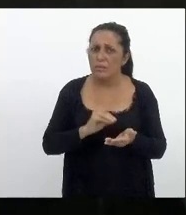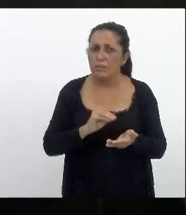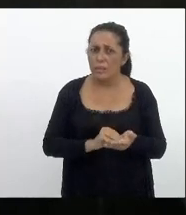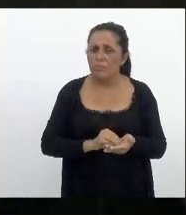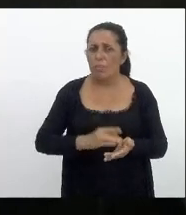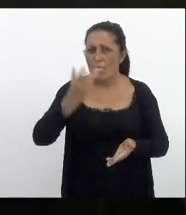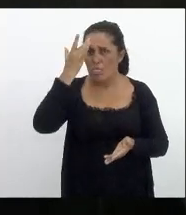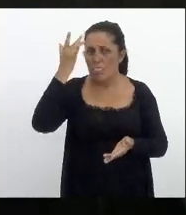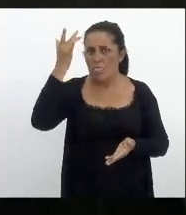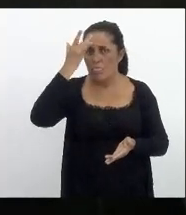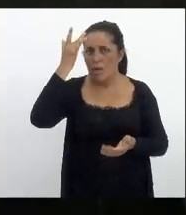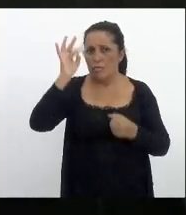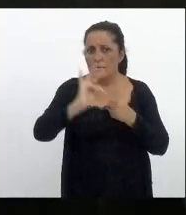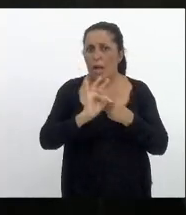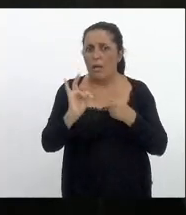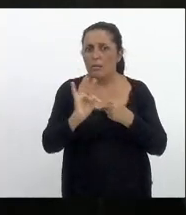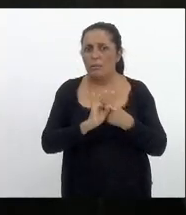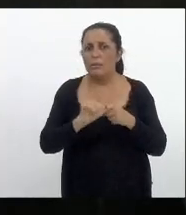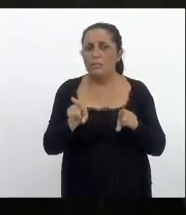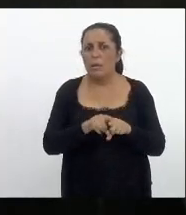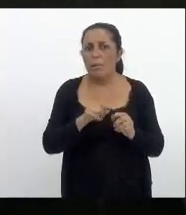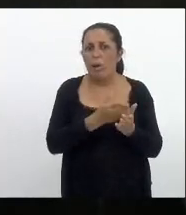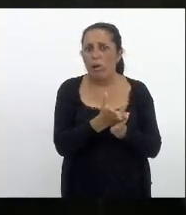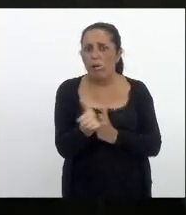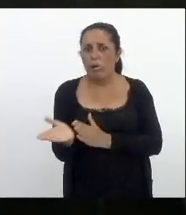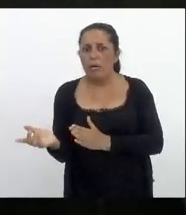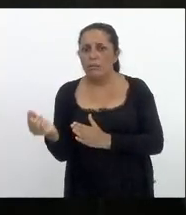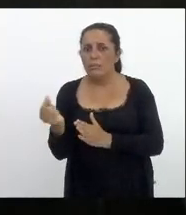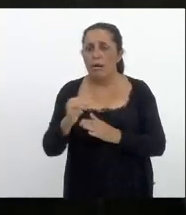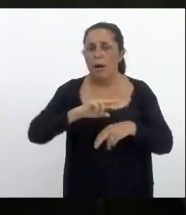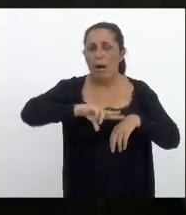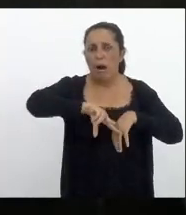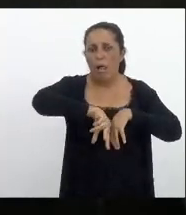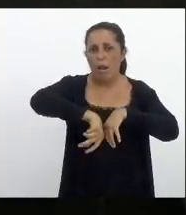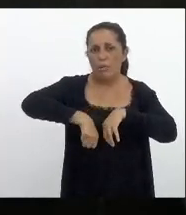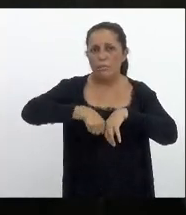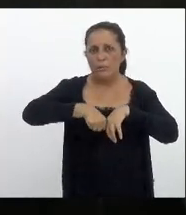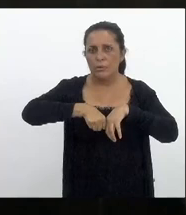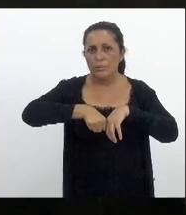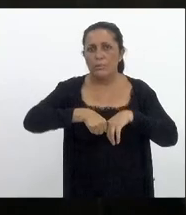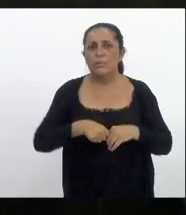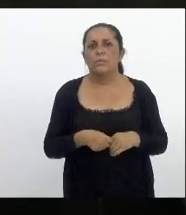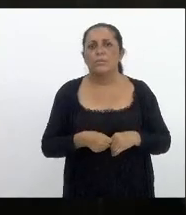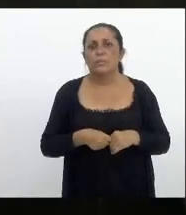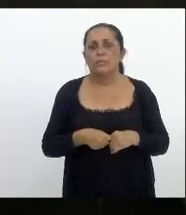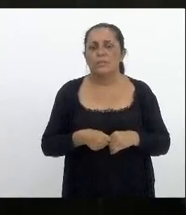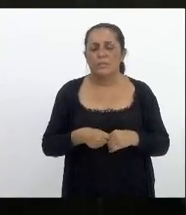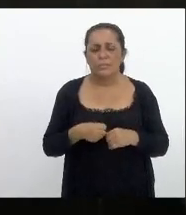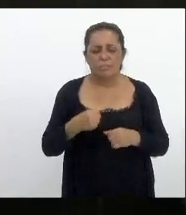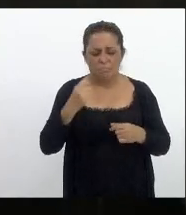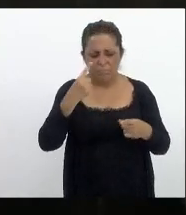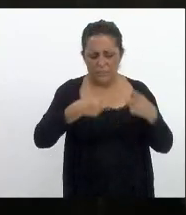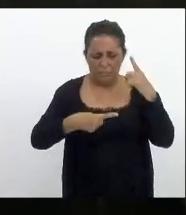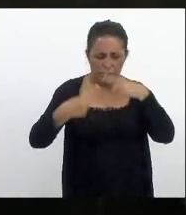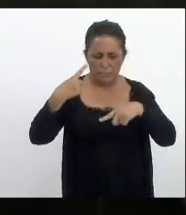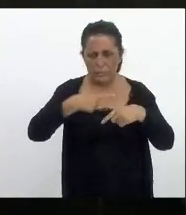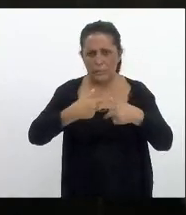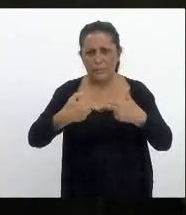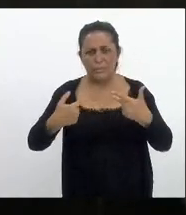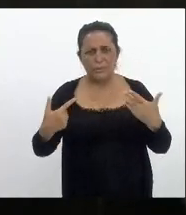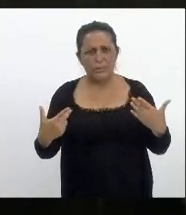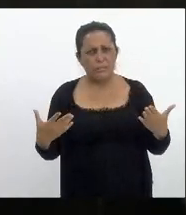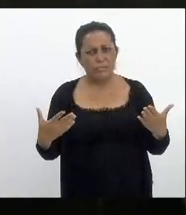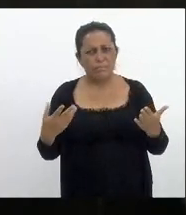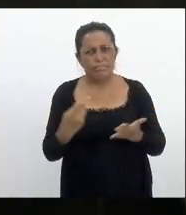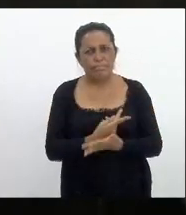dos desvios da corrupção dos desmandos que contribuíram na